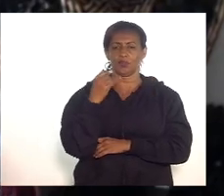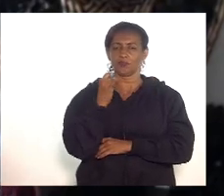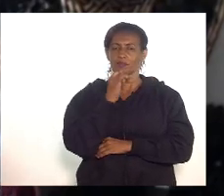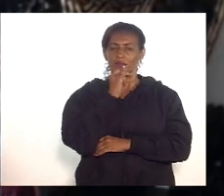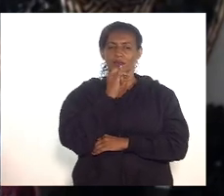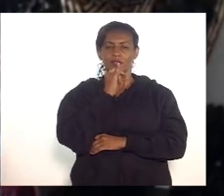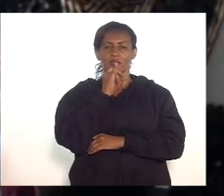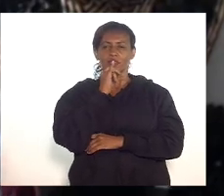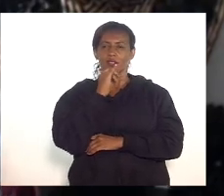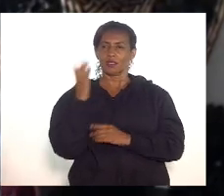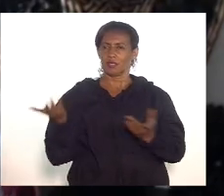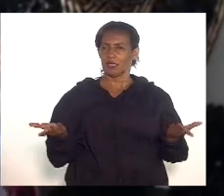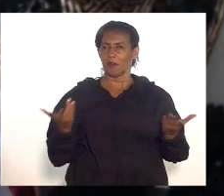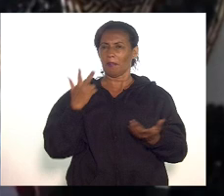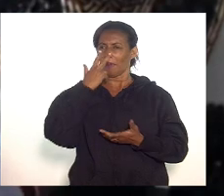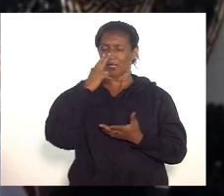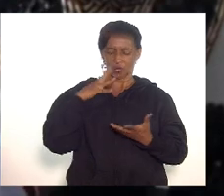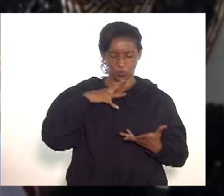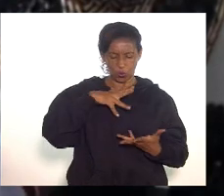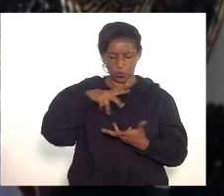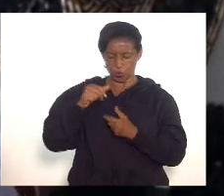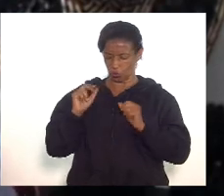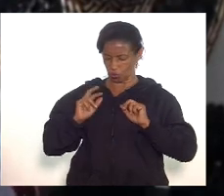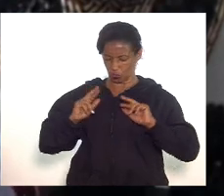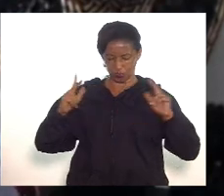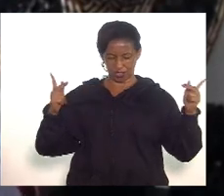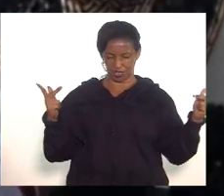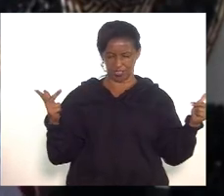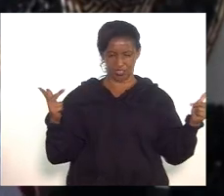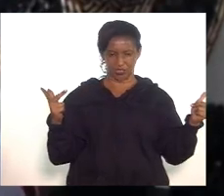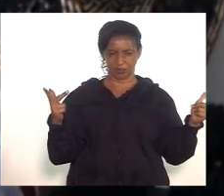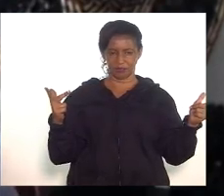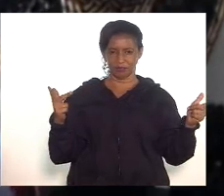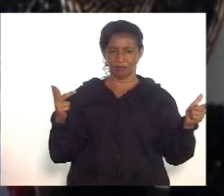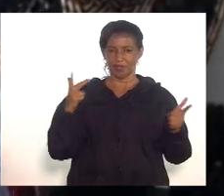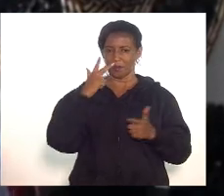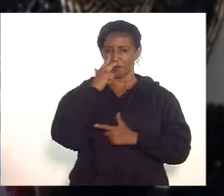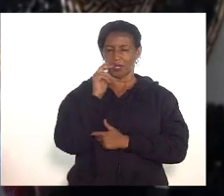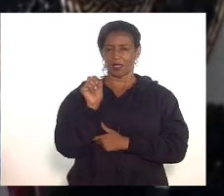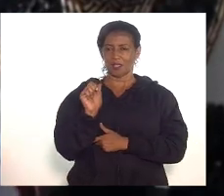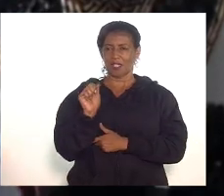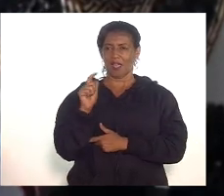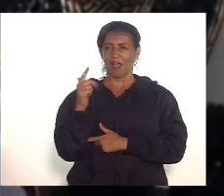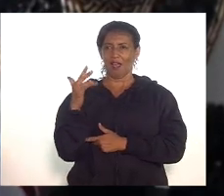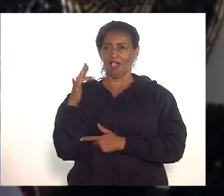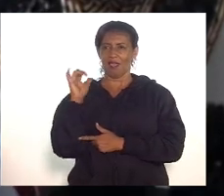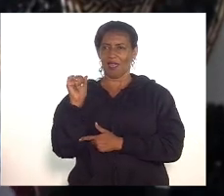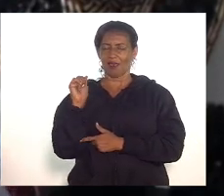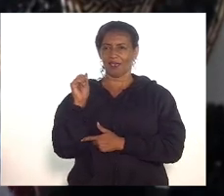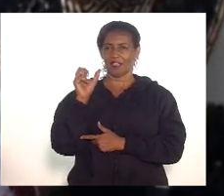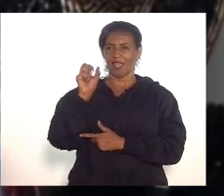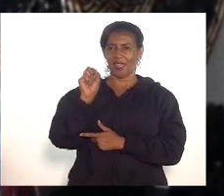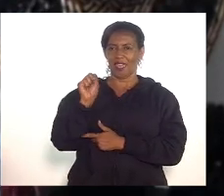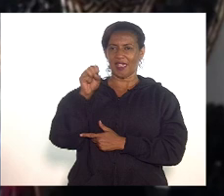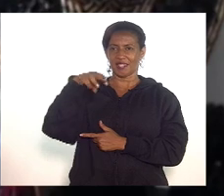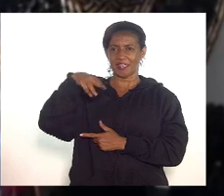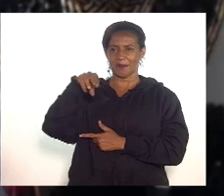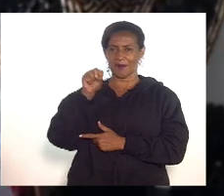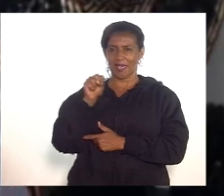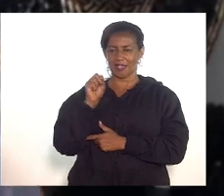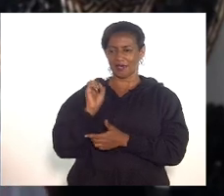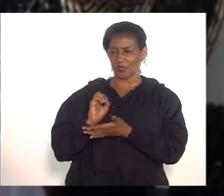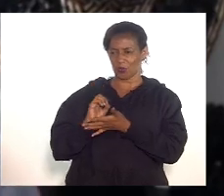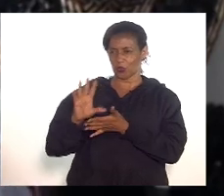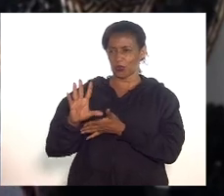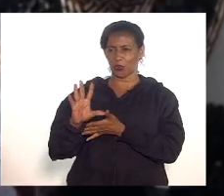que eles vivem num mundo paralelo, eles alegam que o alerta PRI gera custo de enviar SMS. Então, a gente também vai